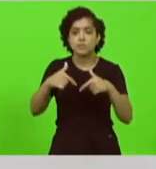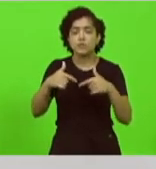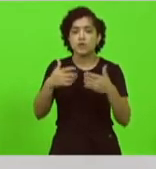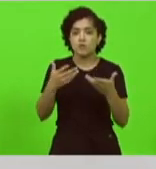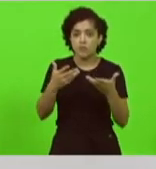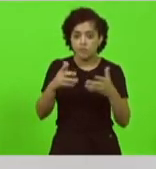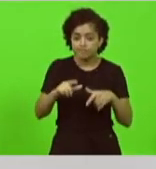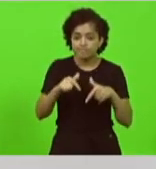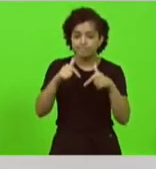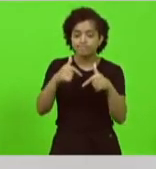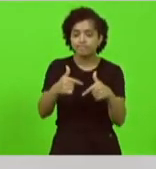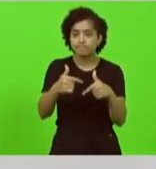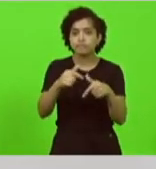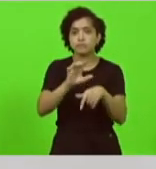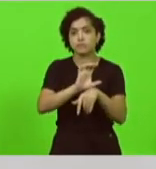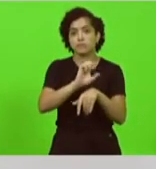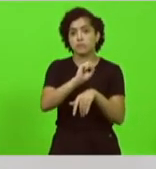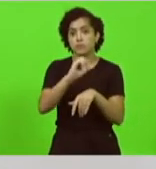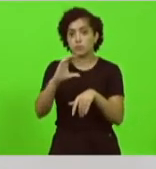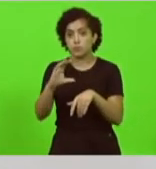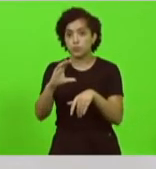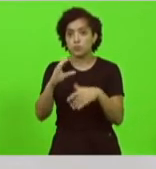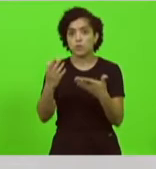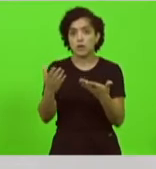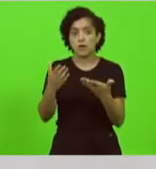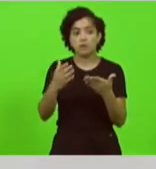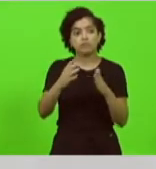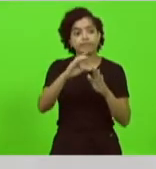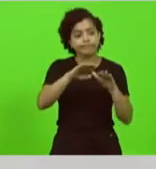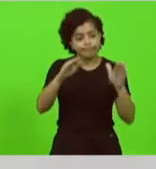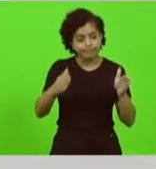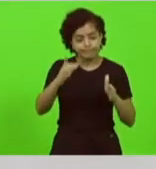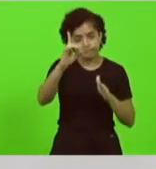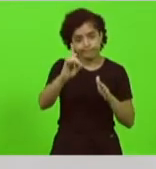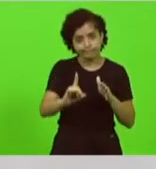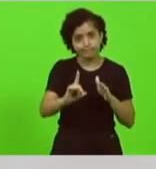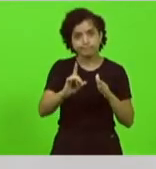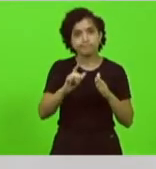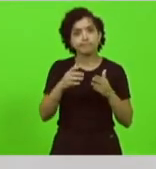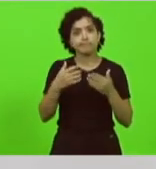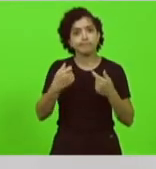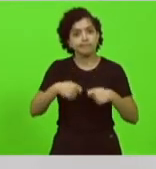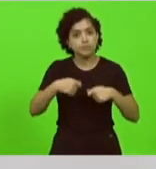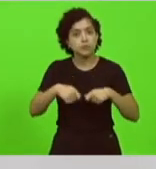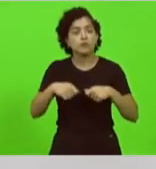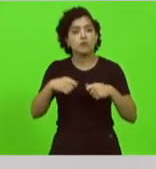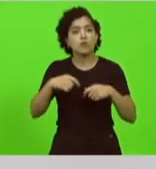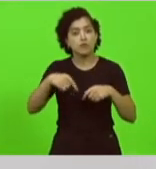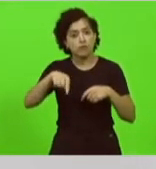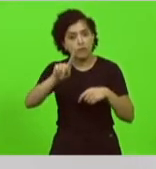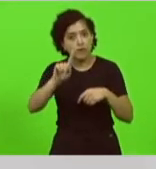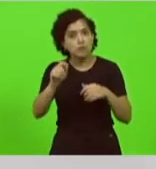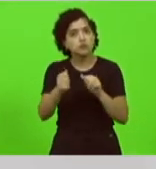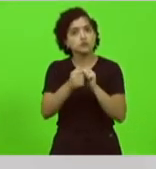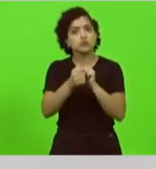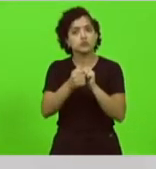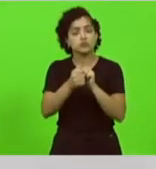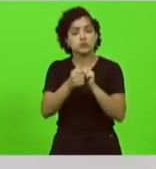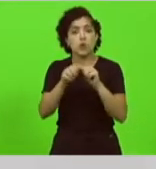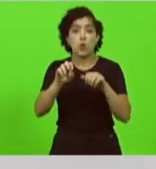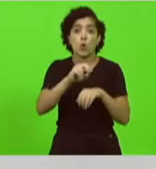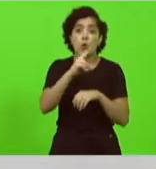por Santa Catarina? mesa diretora vamos fazer alguma coisa? vamos? ou vamos ficar em silêncio?